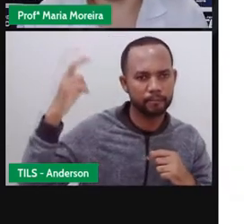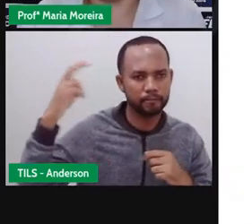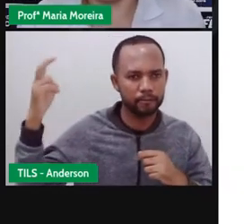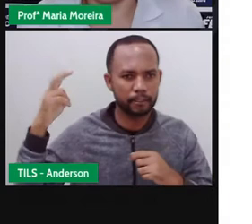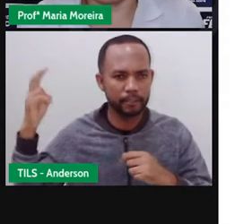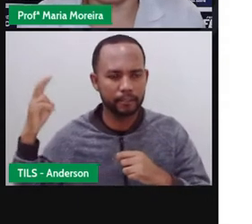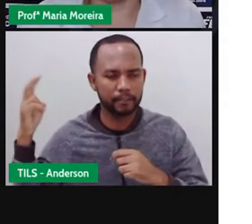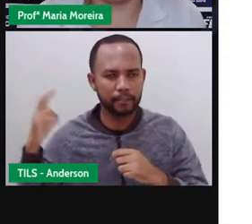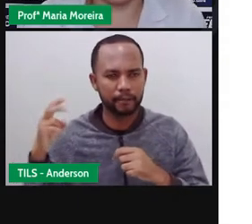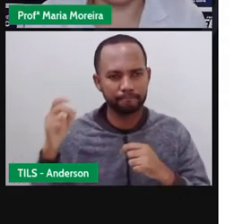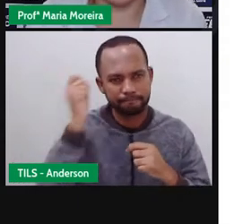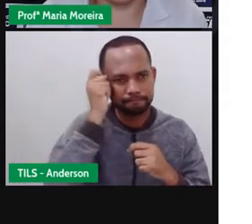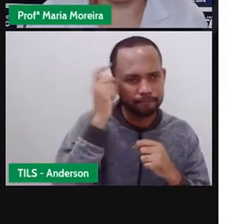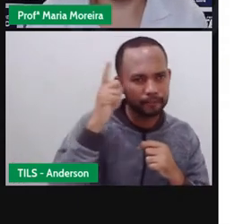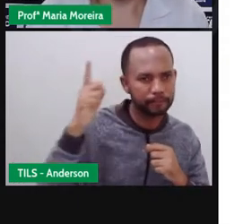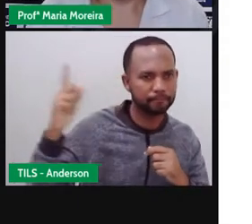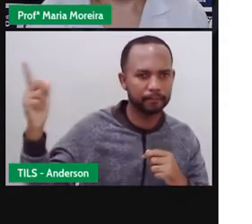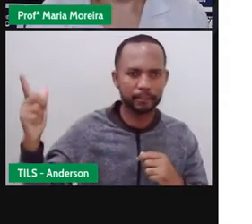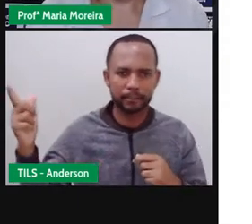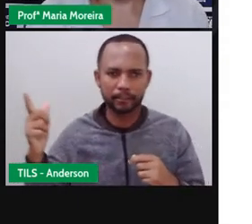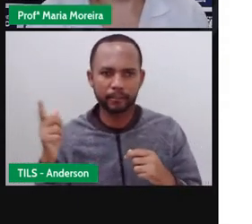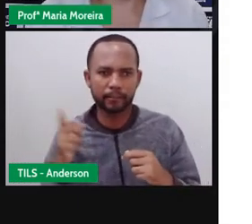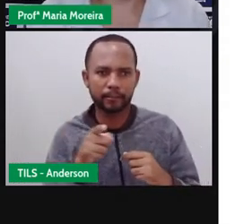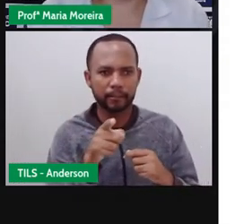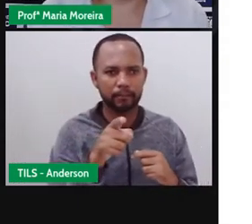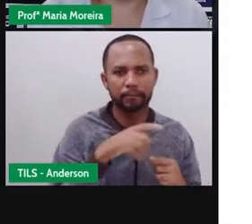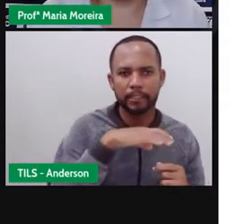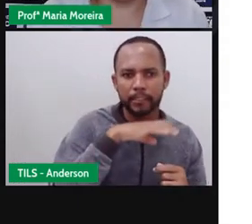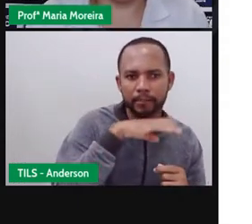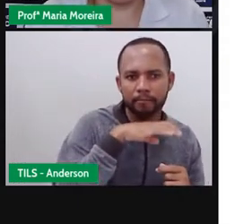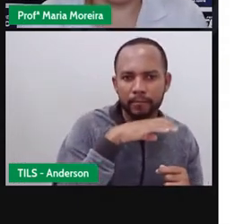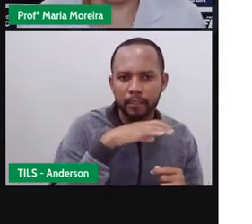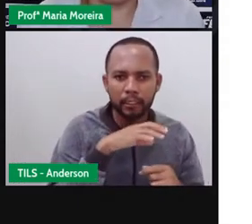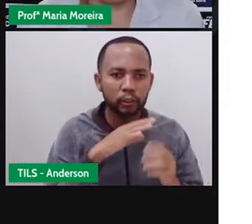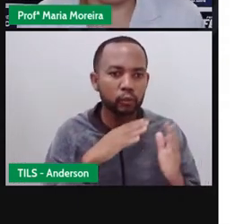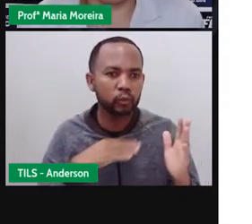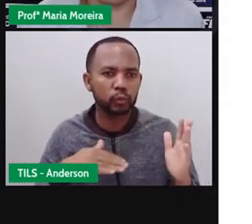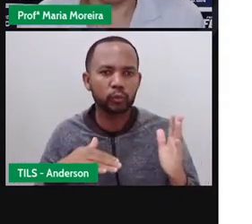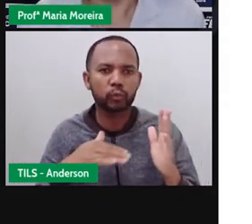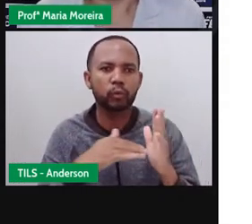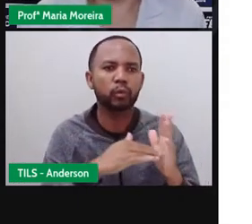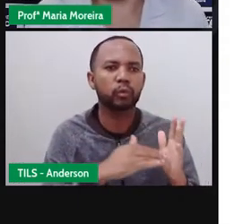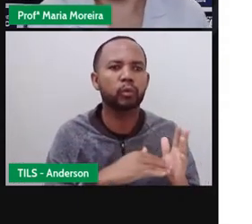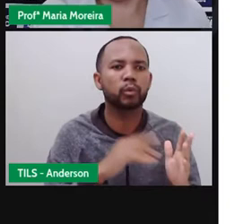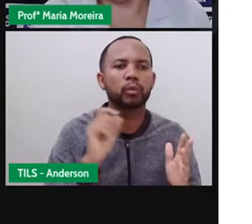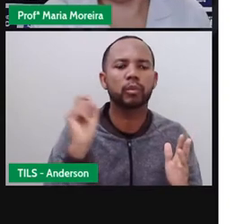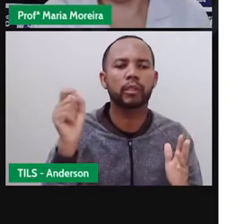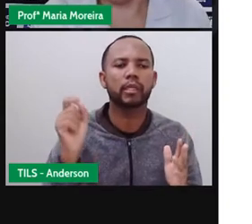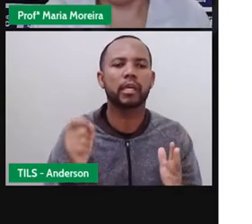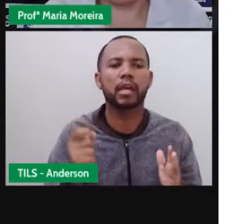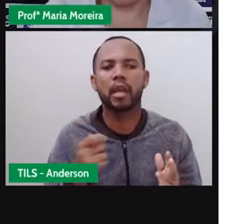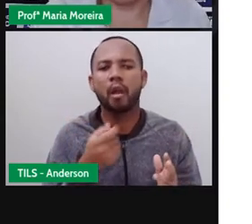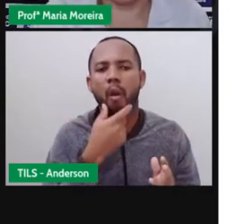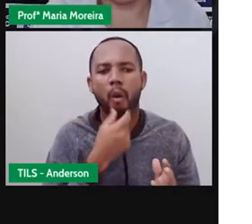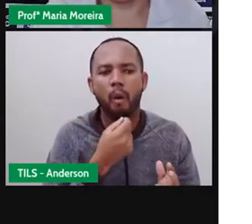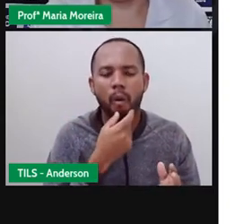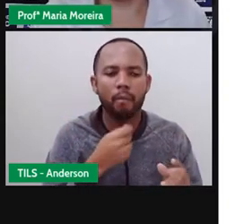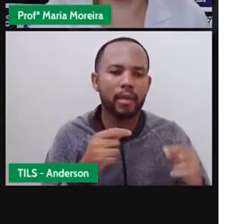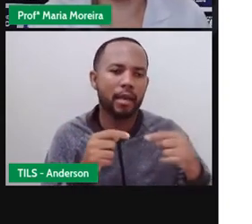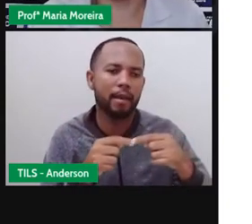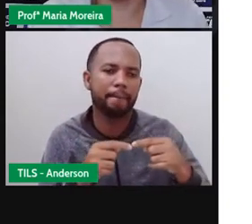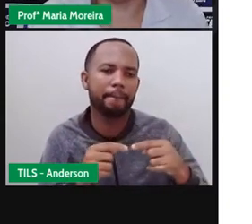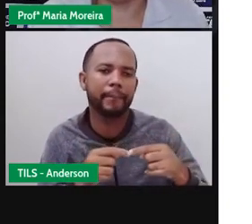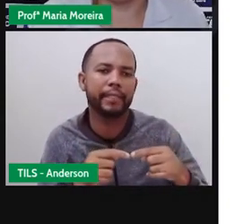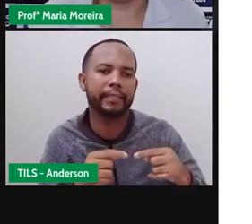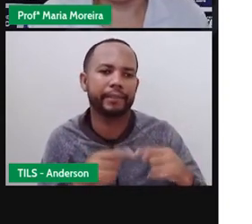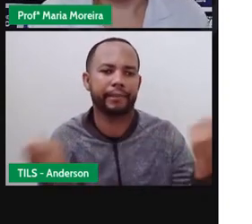a esperteza. Então, tudo isso aí são características o quê? Do ser humano, do homem, Isso são características